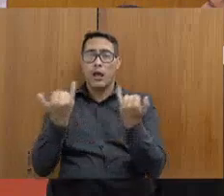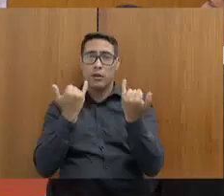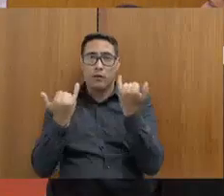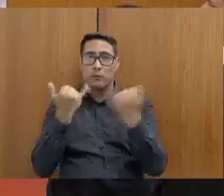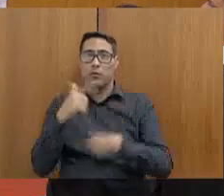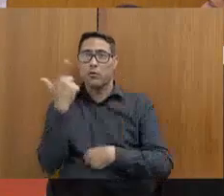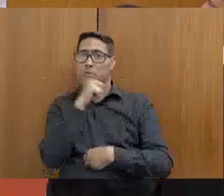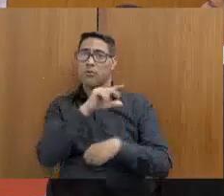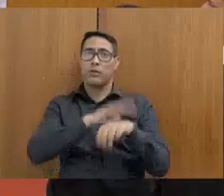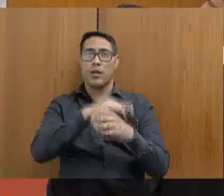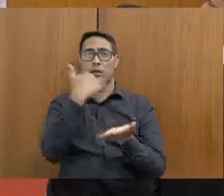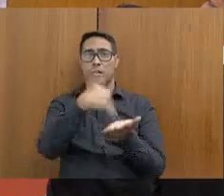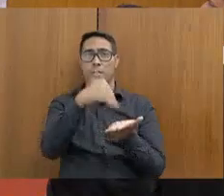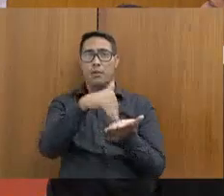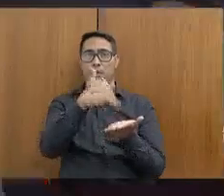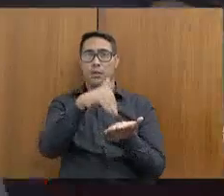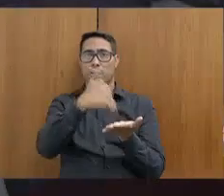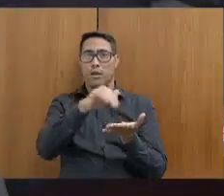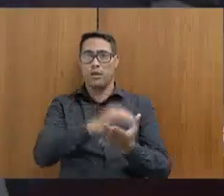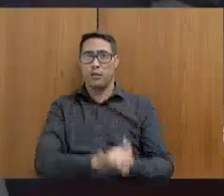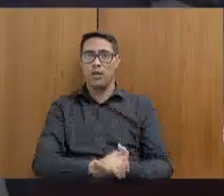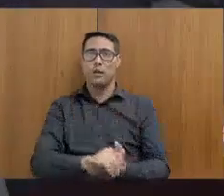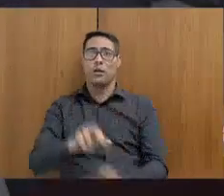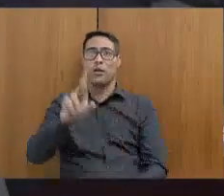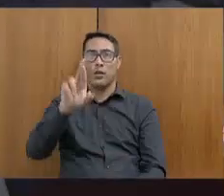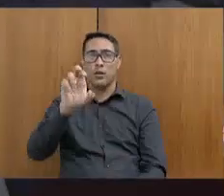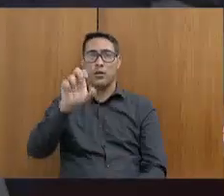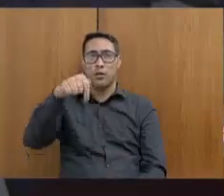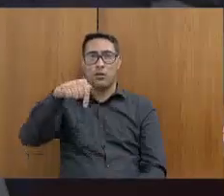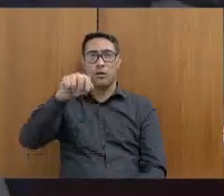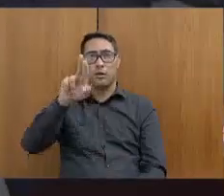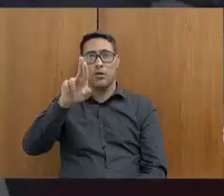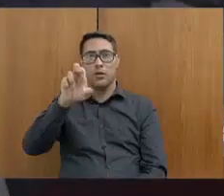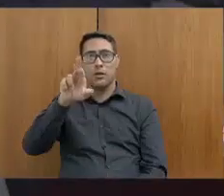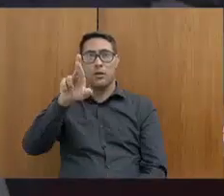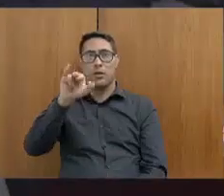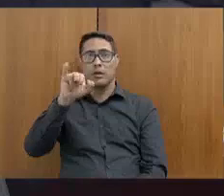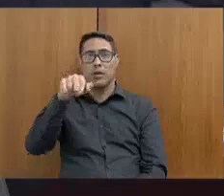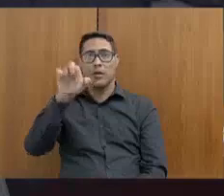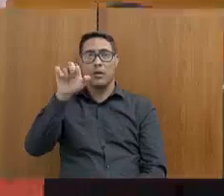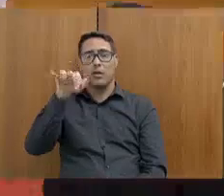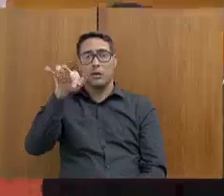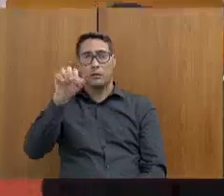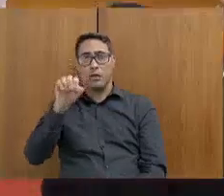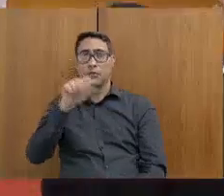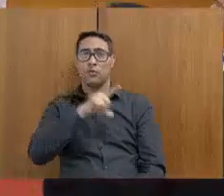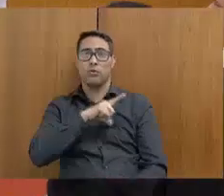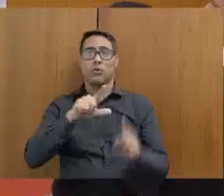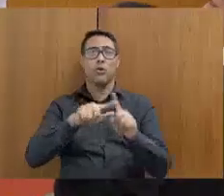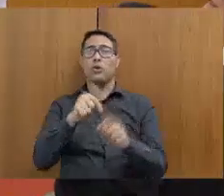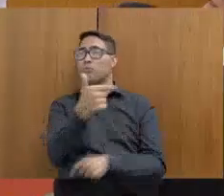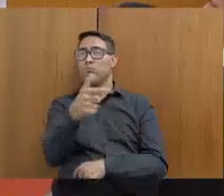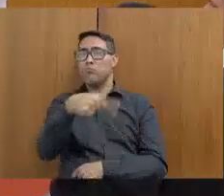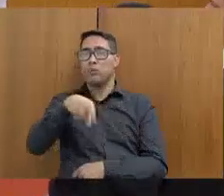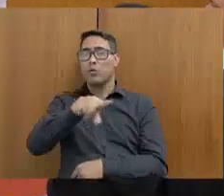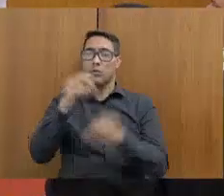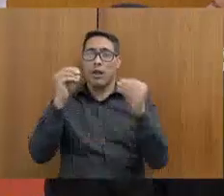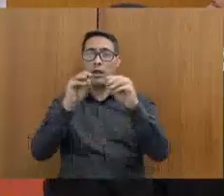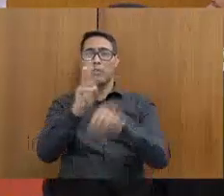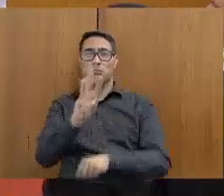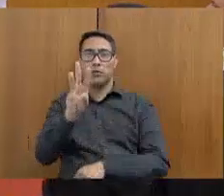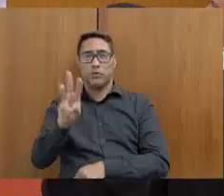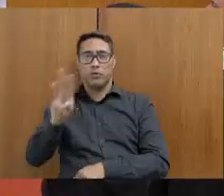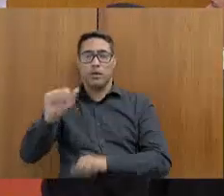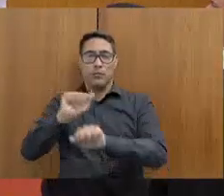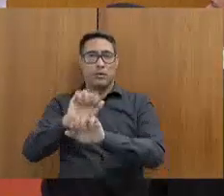subsecretaria. O requerimento? O requerimento. Não tem no site transparência. Não sei se existe diretamente no site, mas